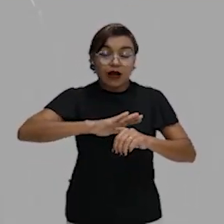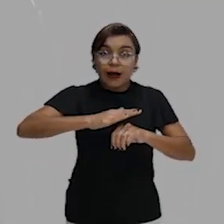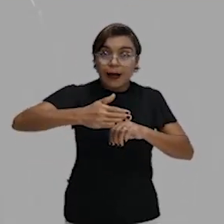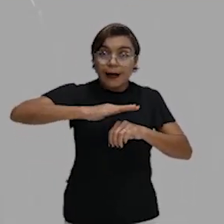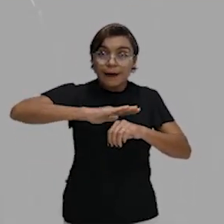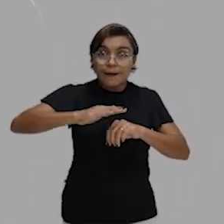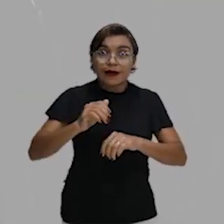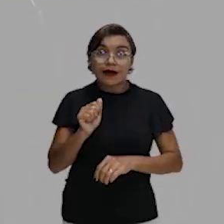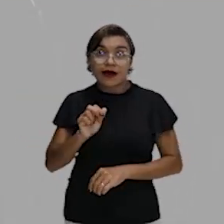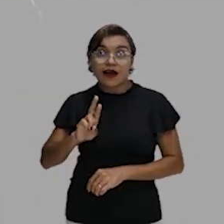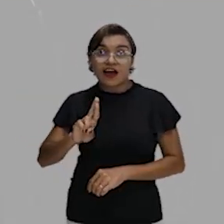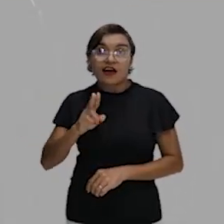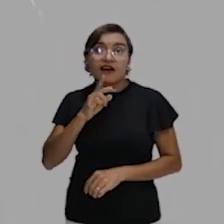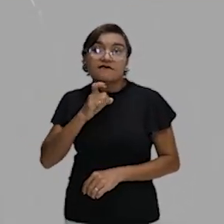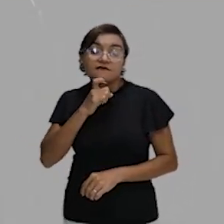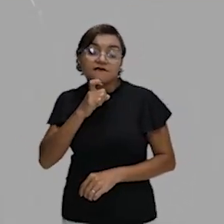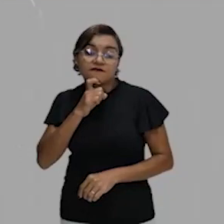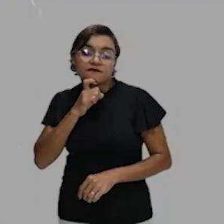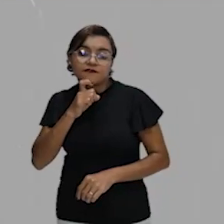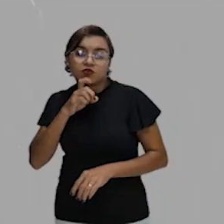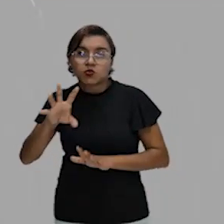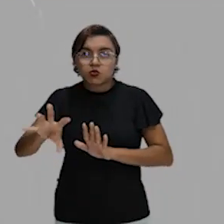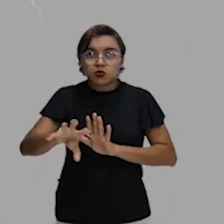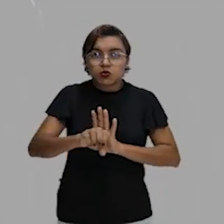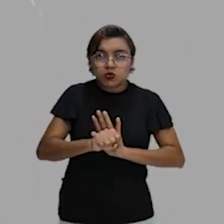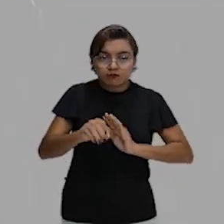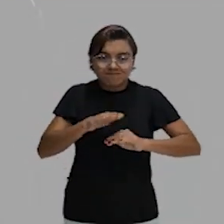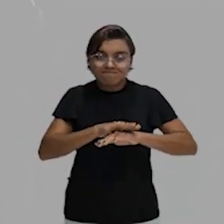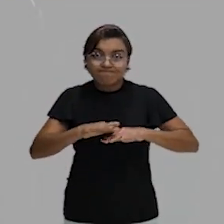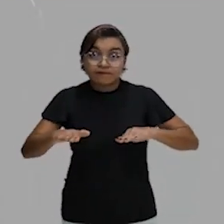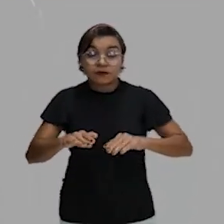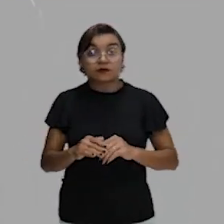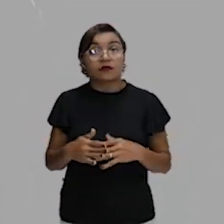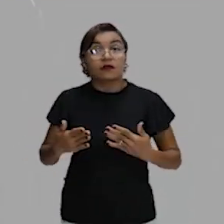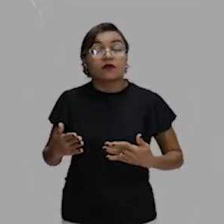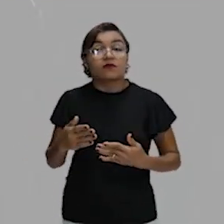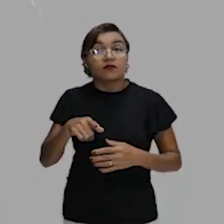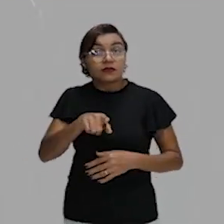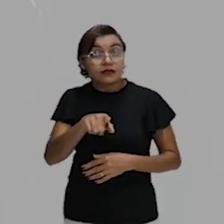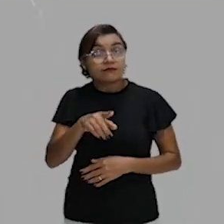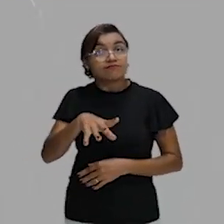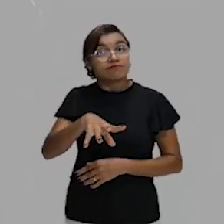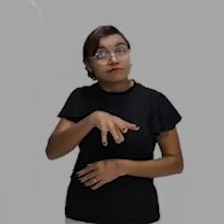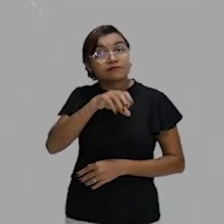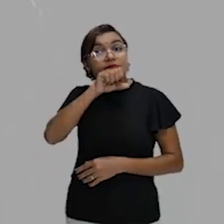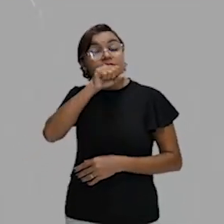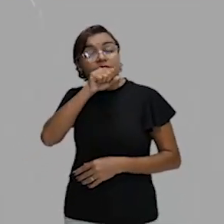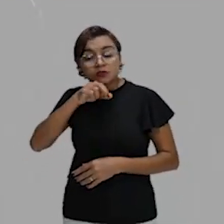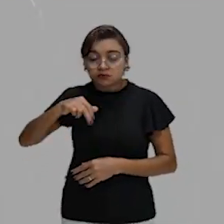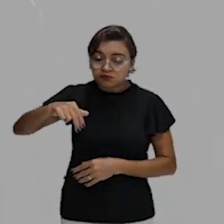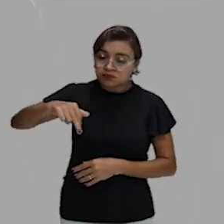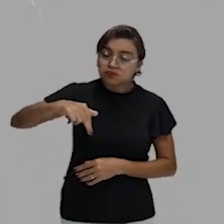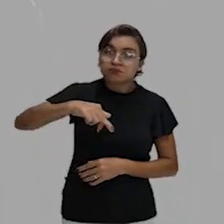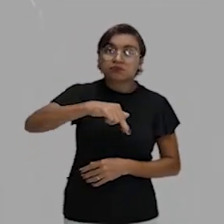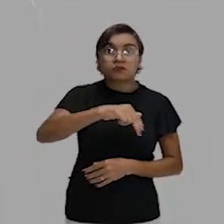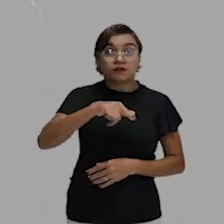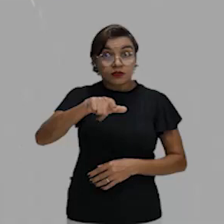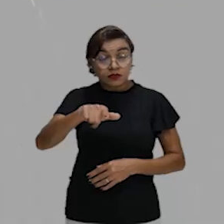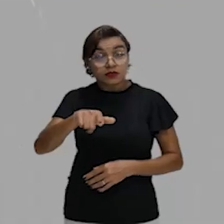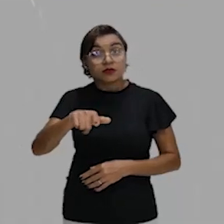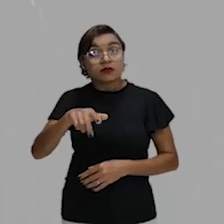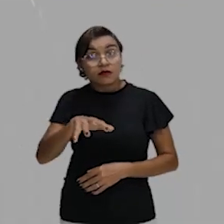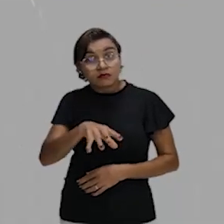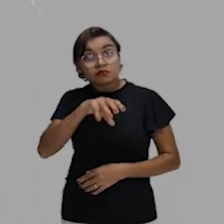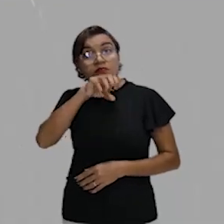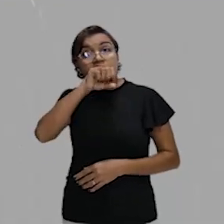poluição, retida ali na superfície, galera. Está certo? Ou seja, onde você respira, onde você anda, e você está respirando